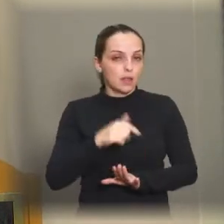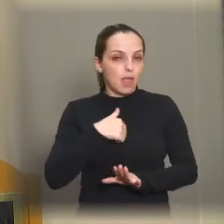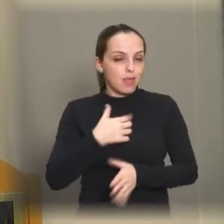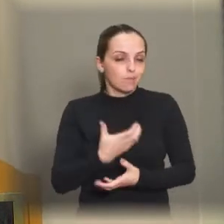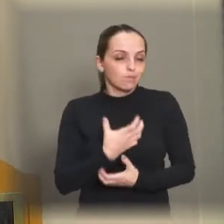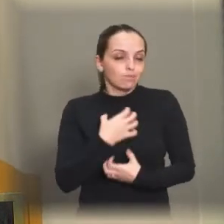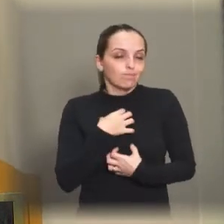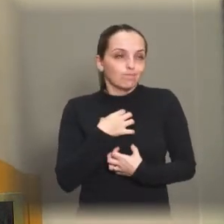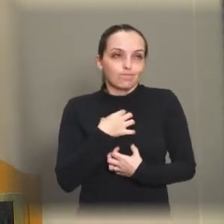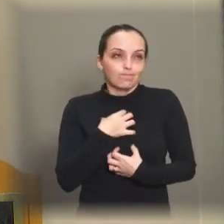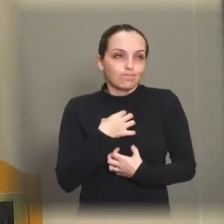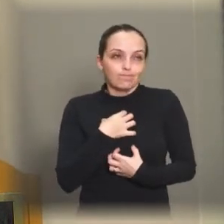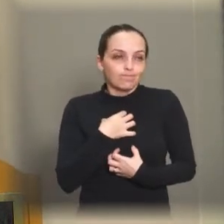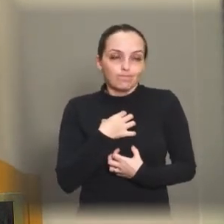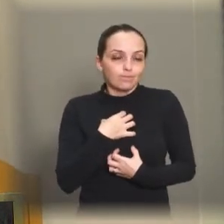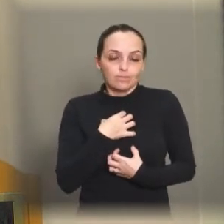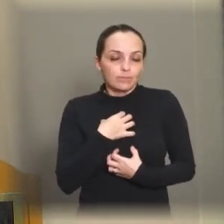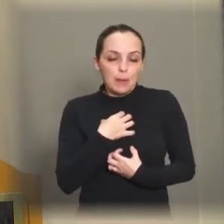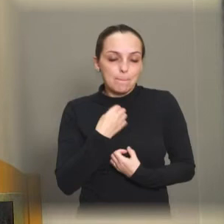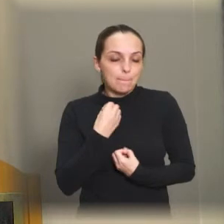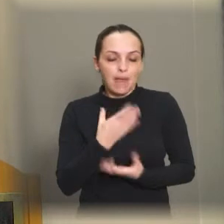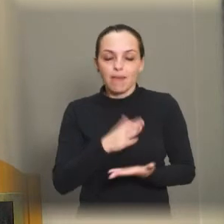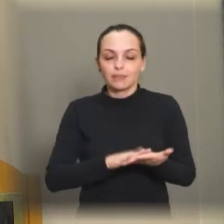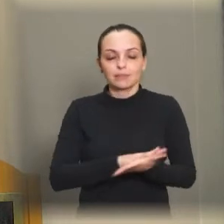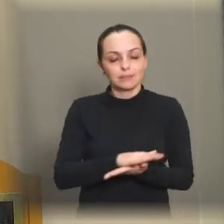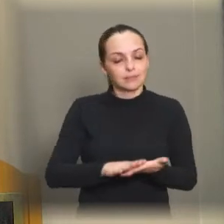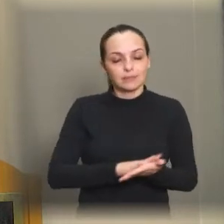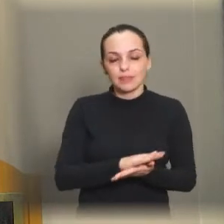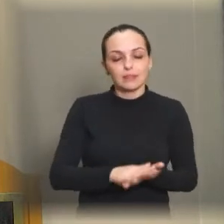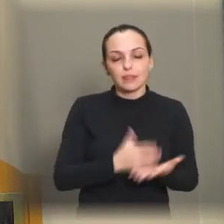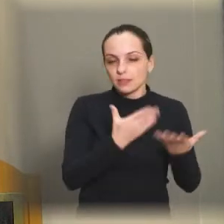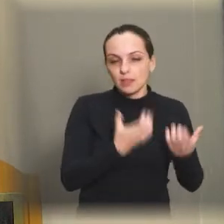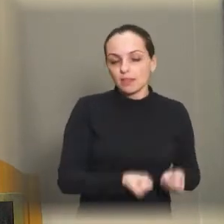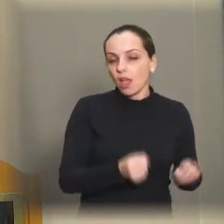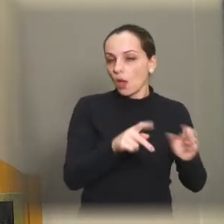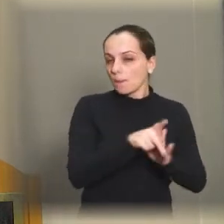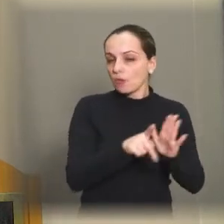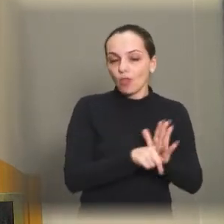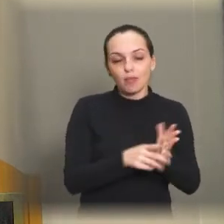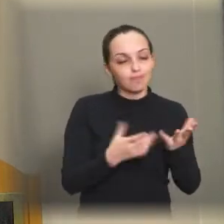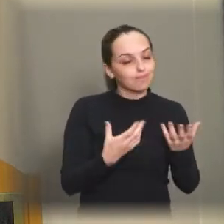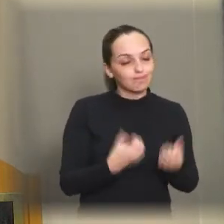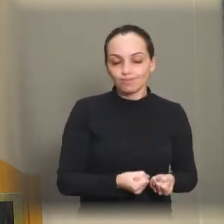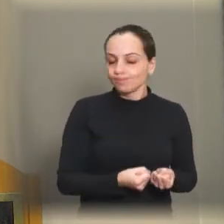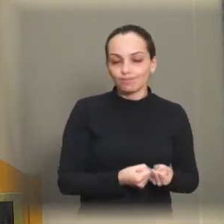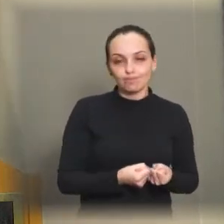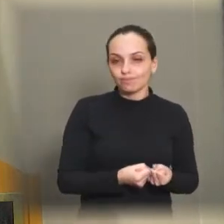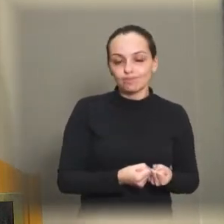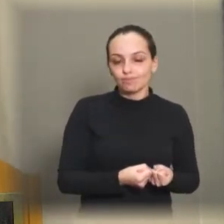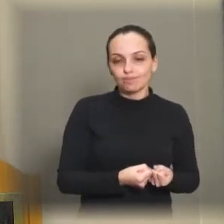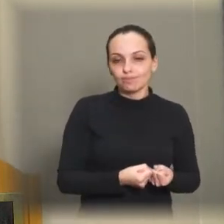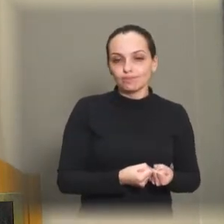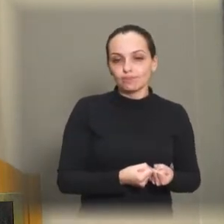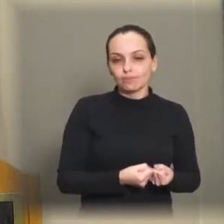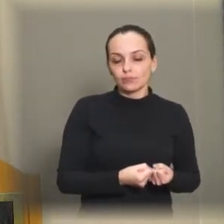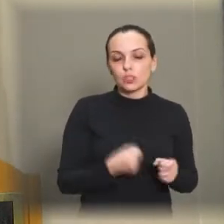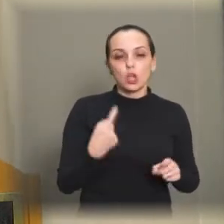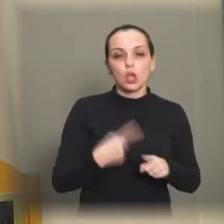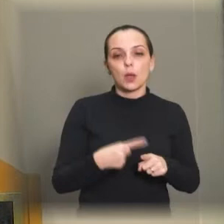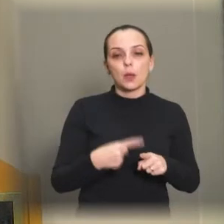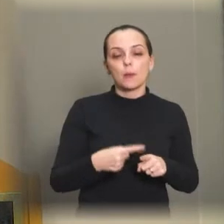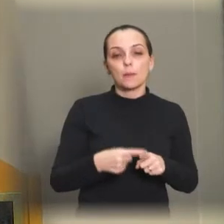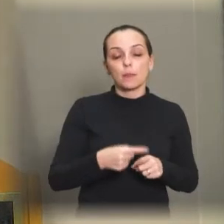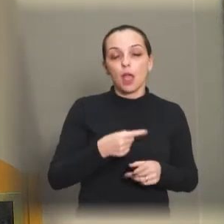senti nada confortável em ser favorável ao projeto. Na minha concepção,